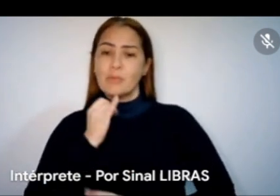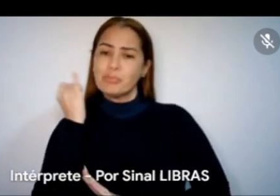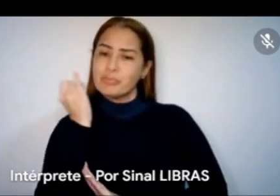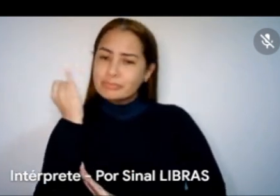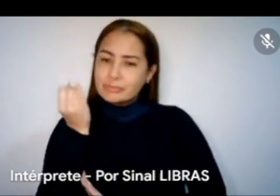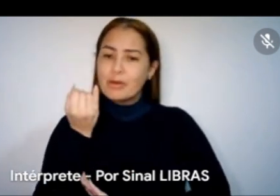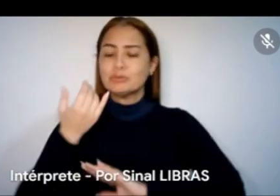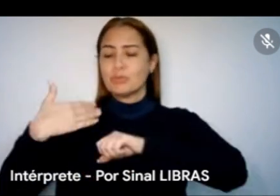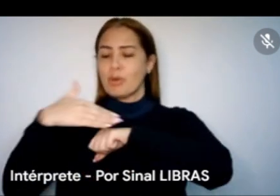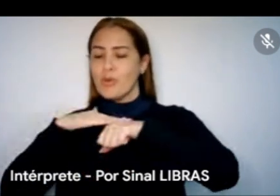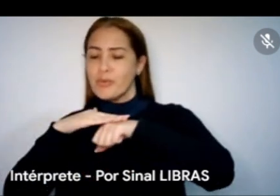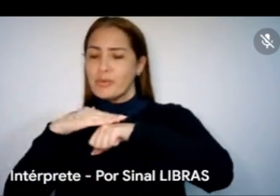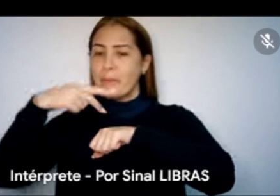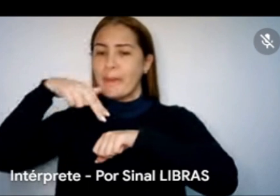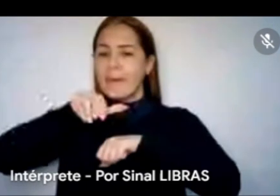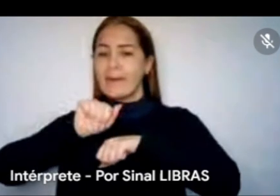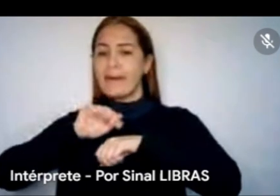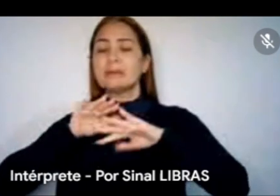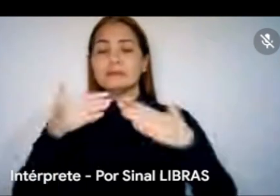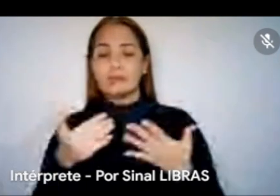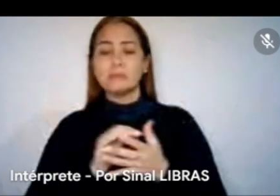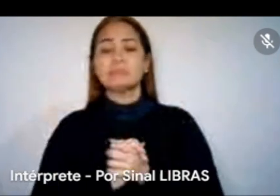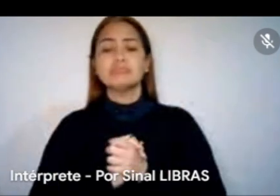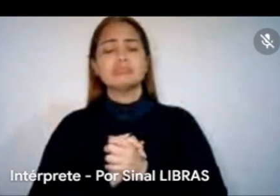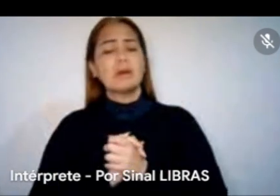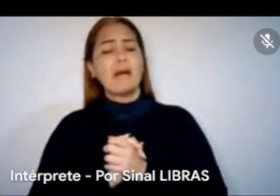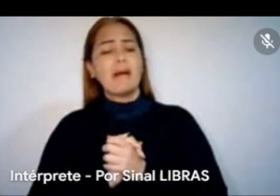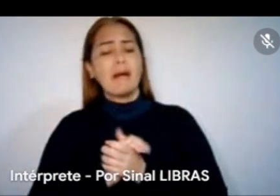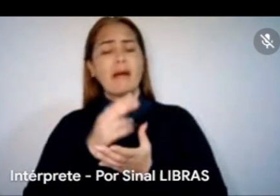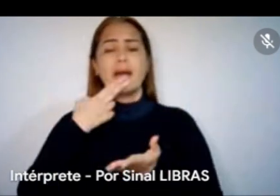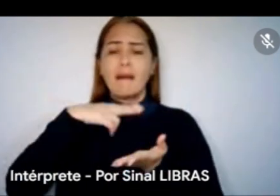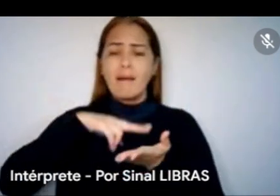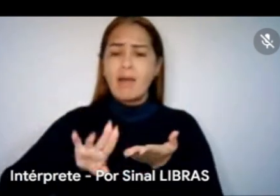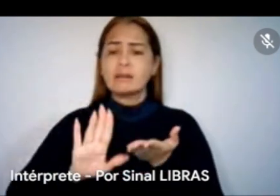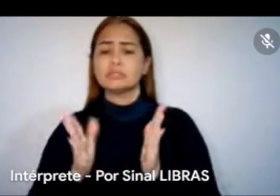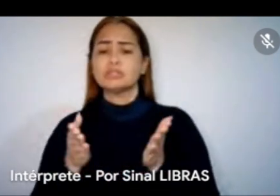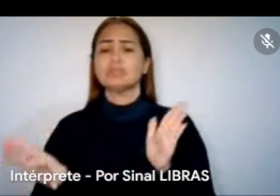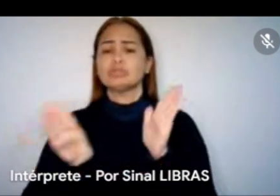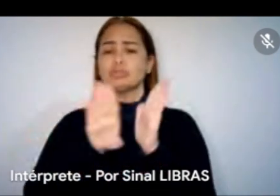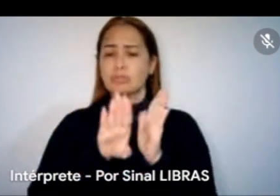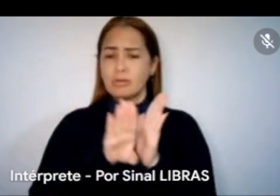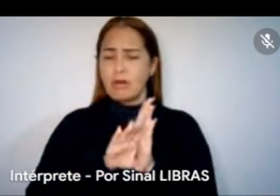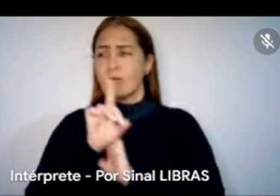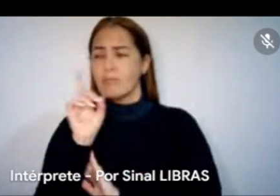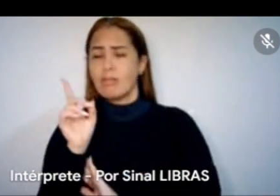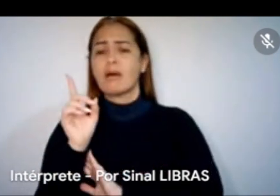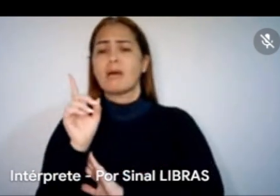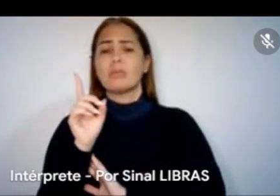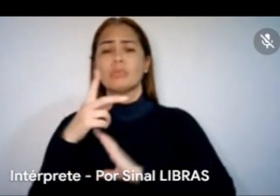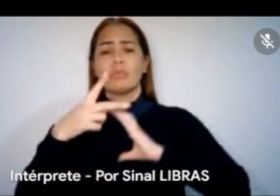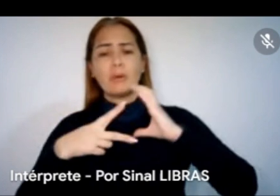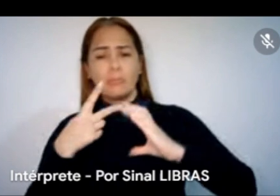outras fontes também, né? Carta dos setores que chegaram até o gabinete, então a gente tem bastante informação que nos